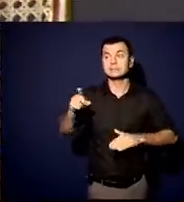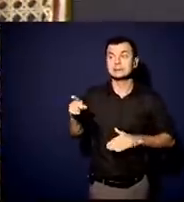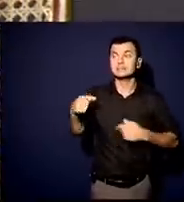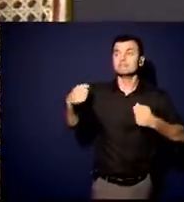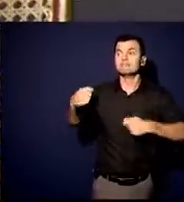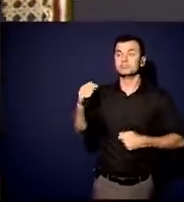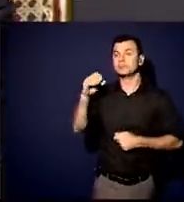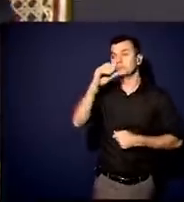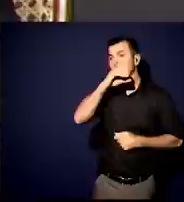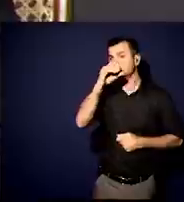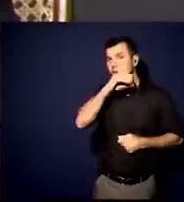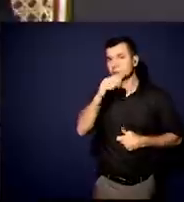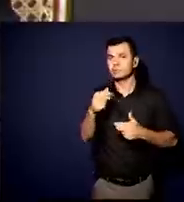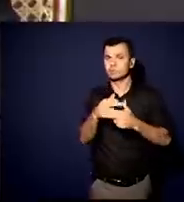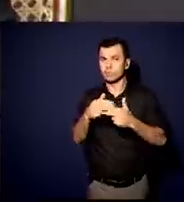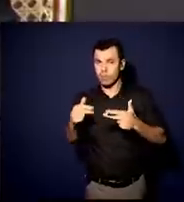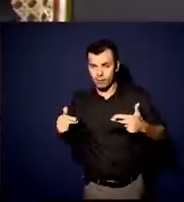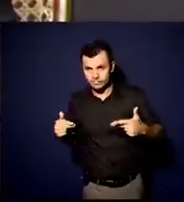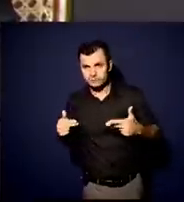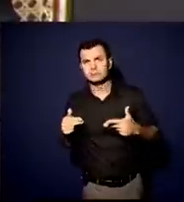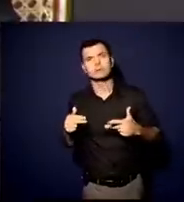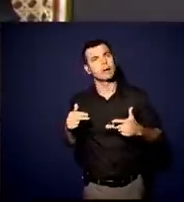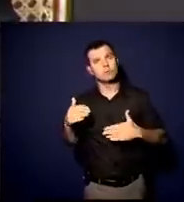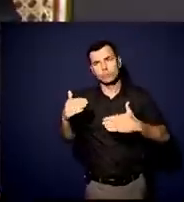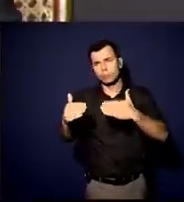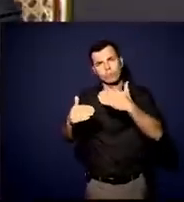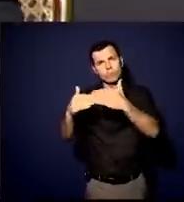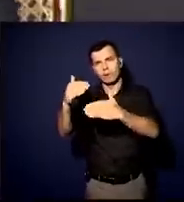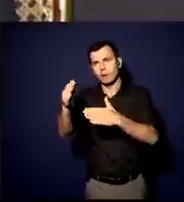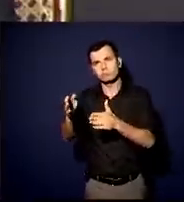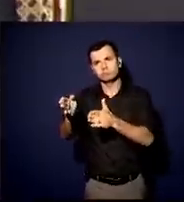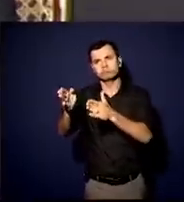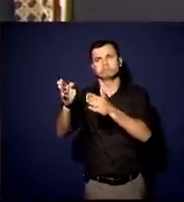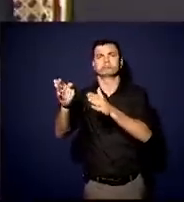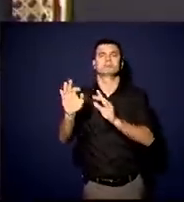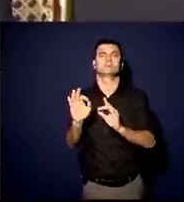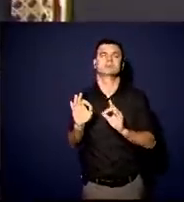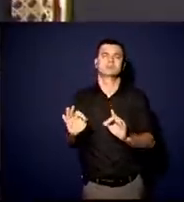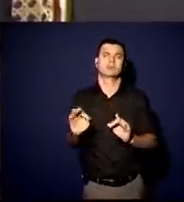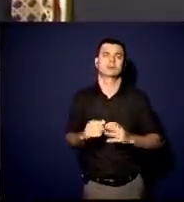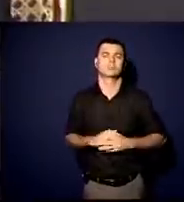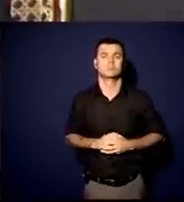empurrando na direção correta. Eu considero que isso é essencial. Se não,